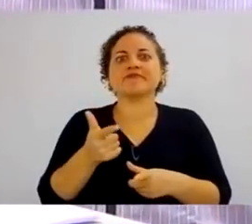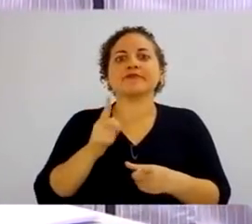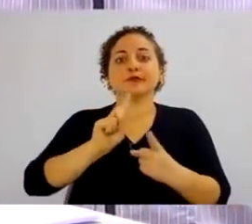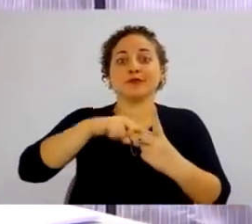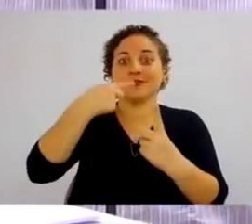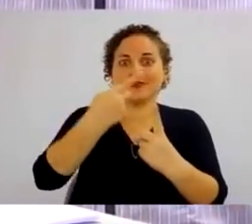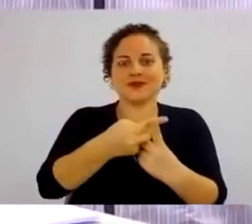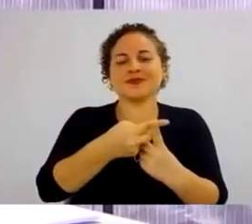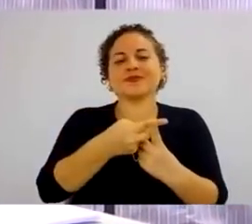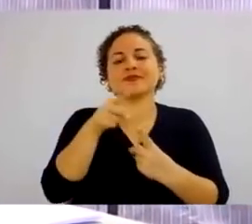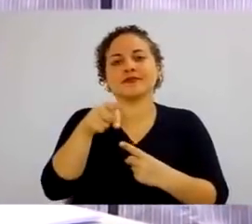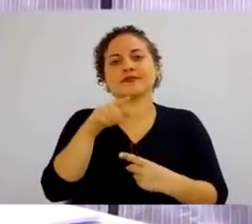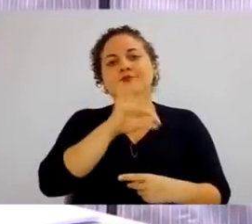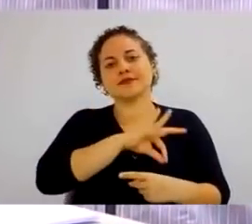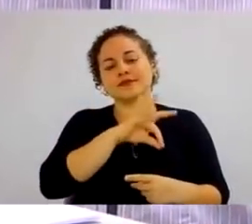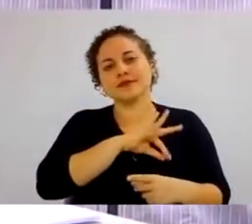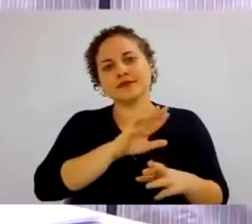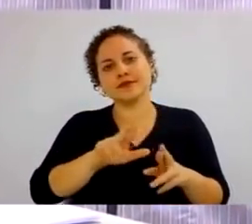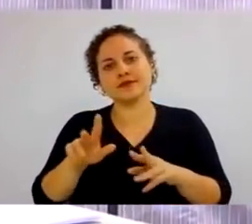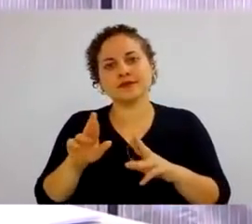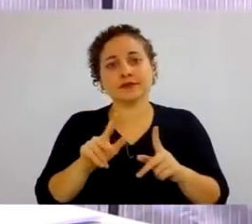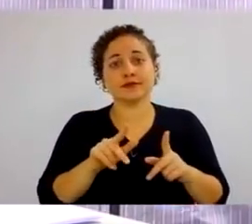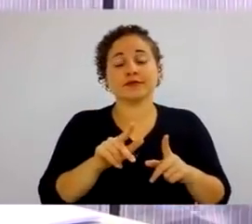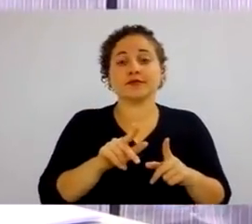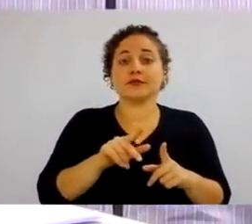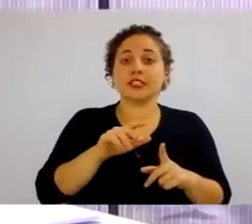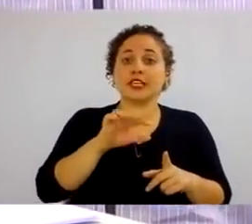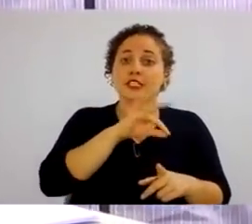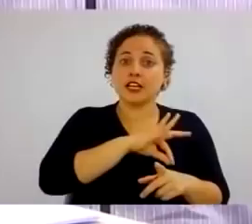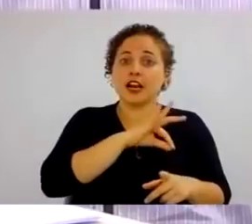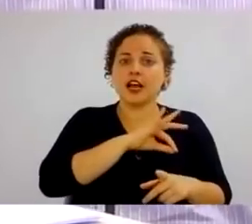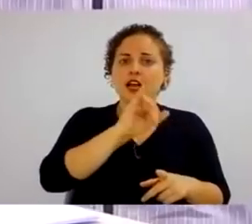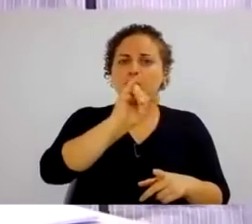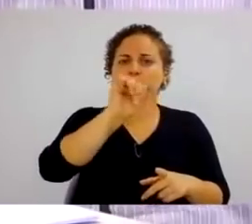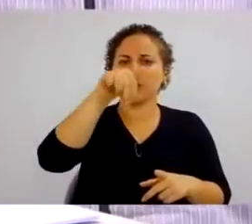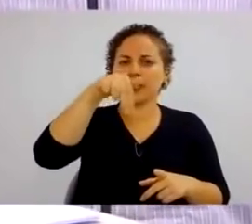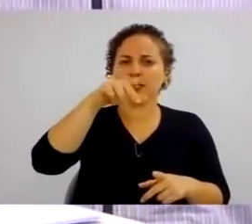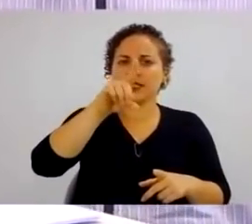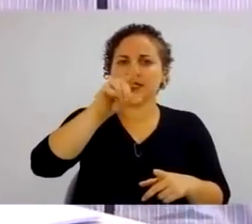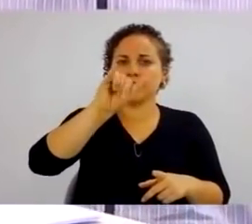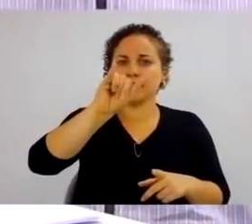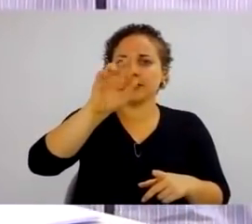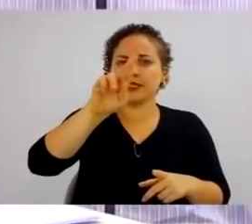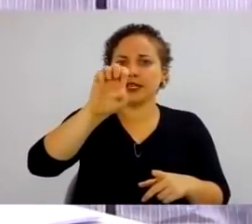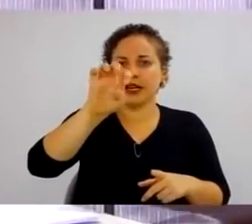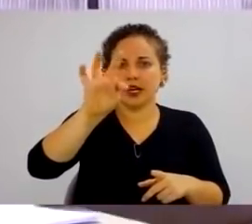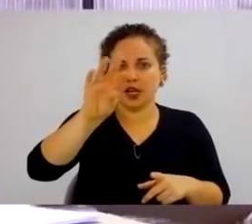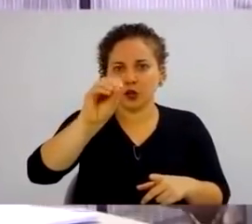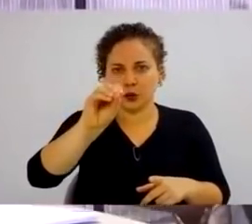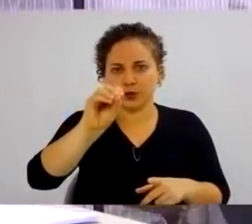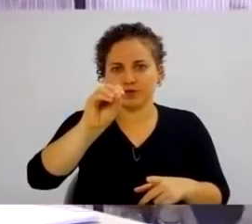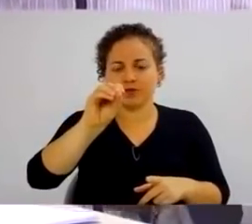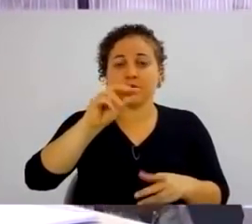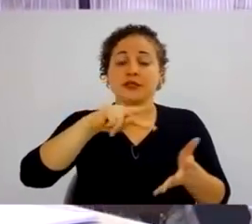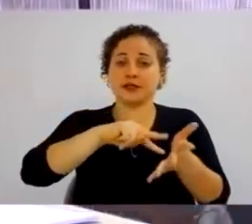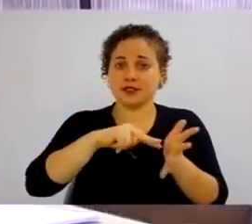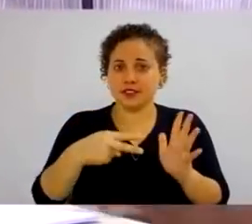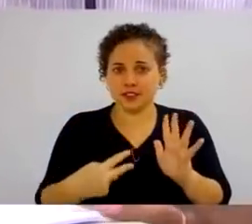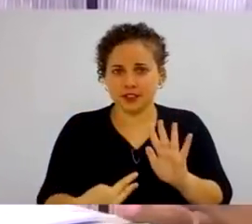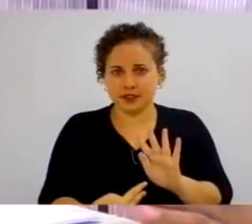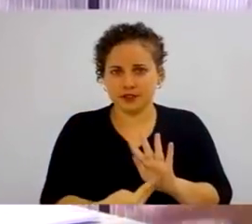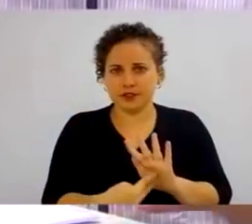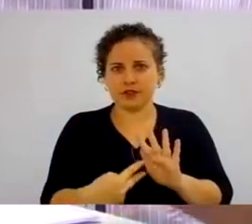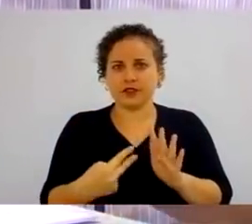remuneração variável. E o salário indireto. Ô, Amaro, o que é um salário indireto? Gente, o salário